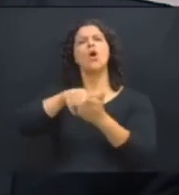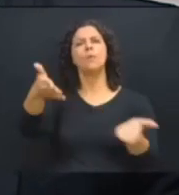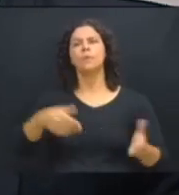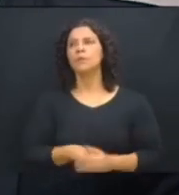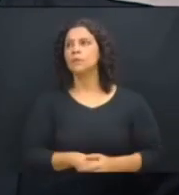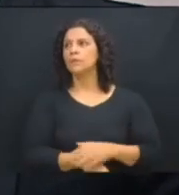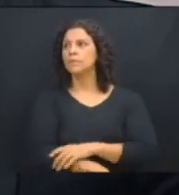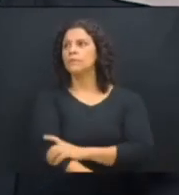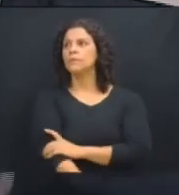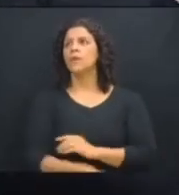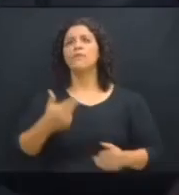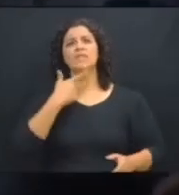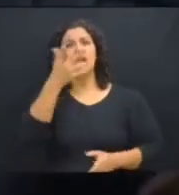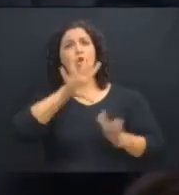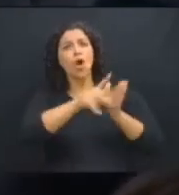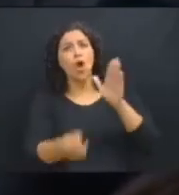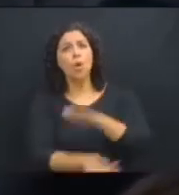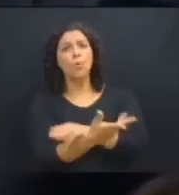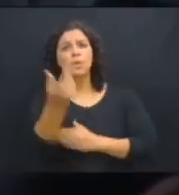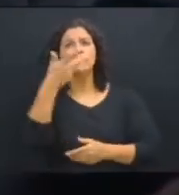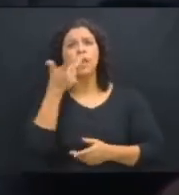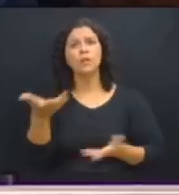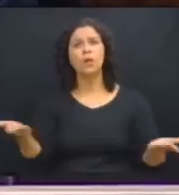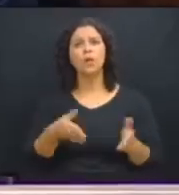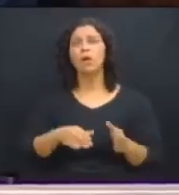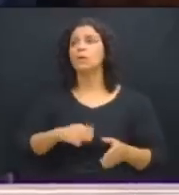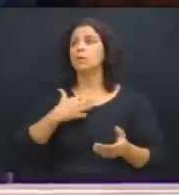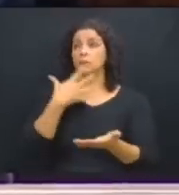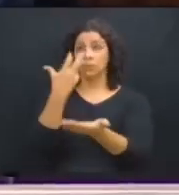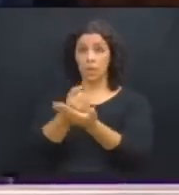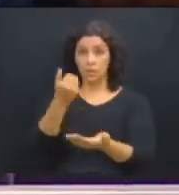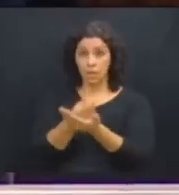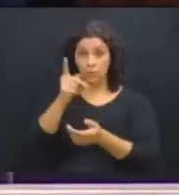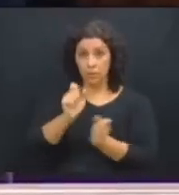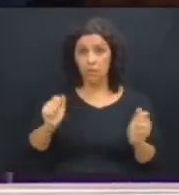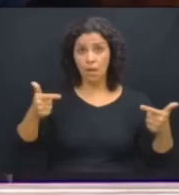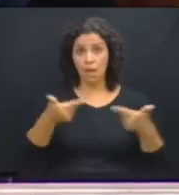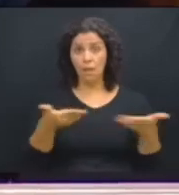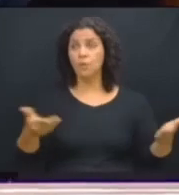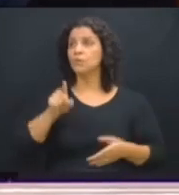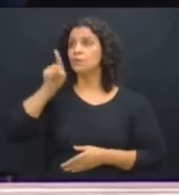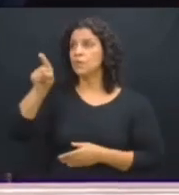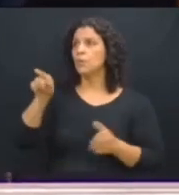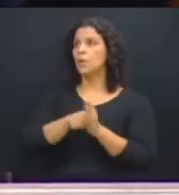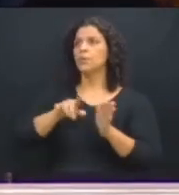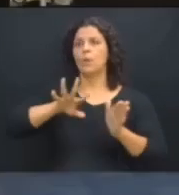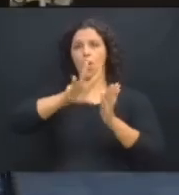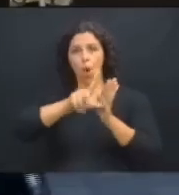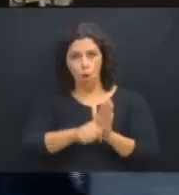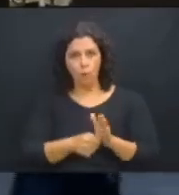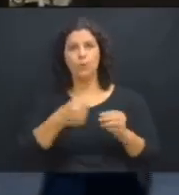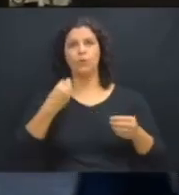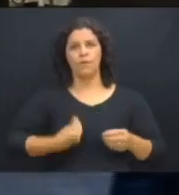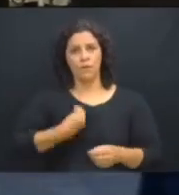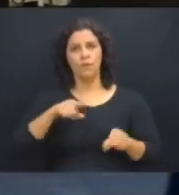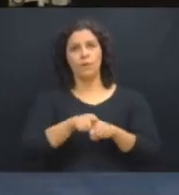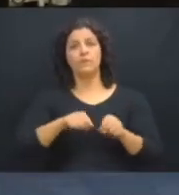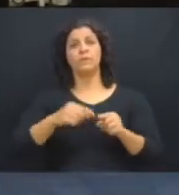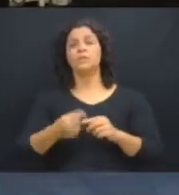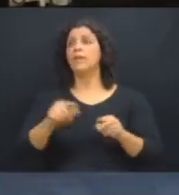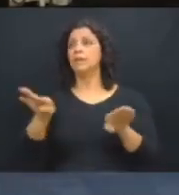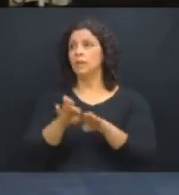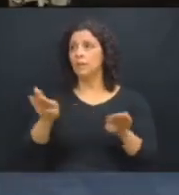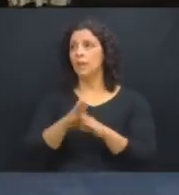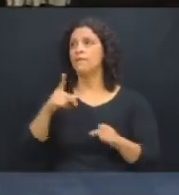Por favor. Ele chamou o senhor de corrupto. Por favor, está registrado aqui. Vossa Excelência me chama de corrupto. Vossa Excelência